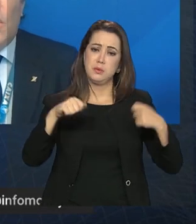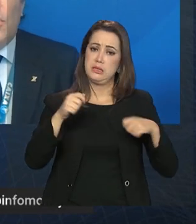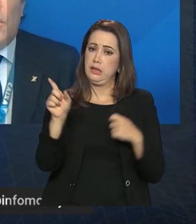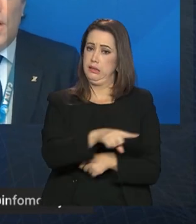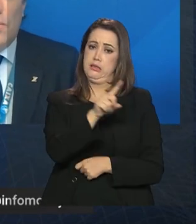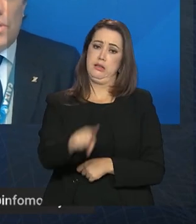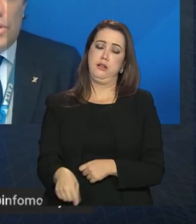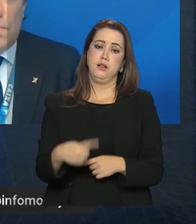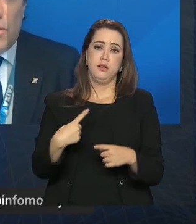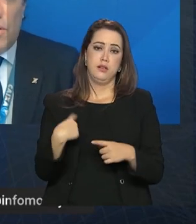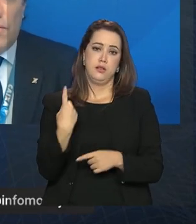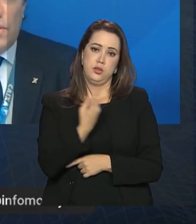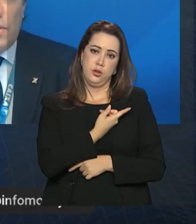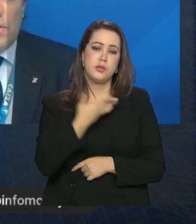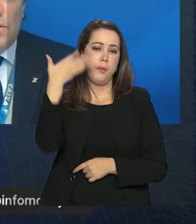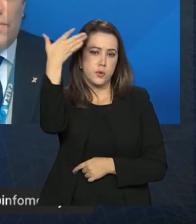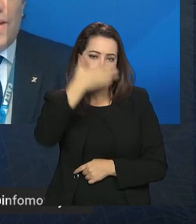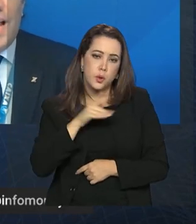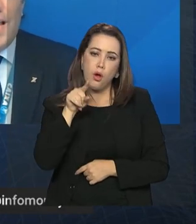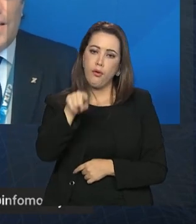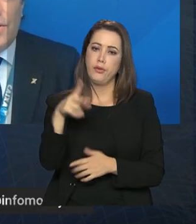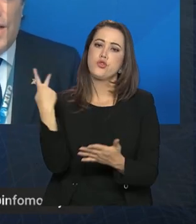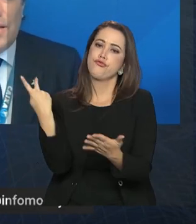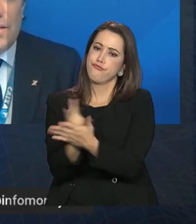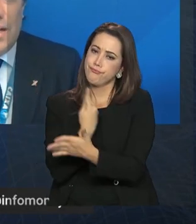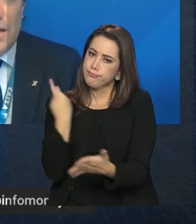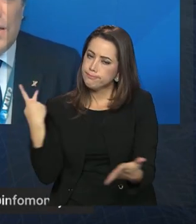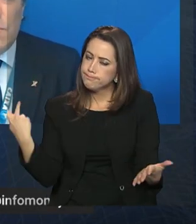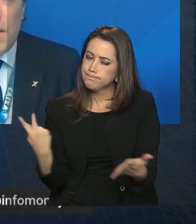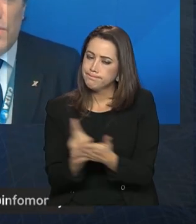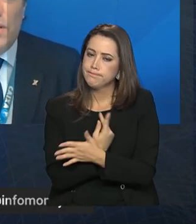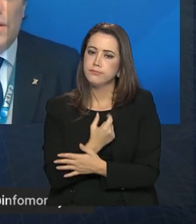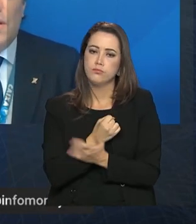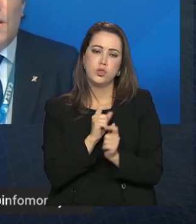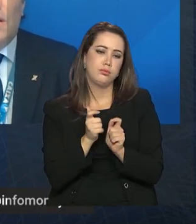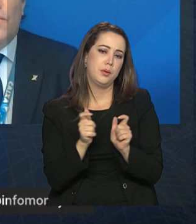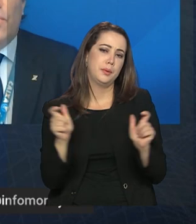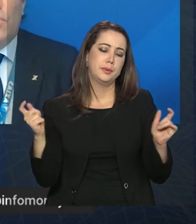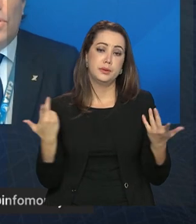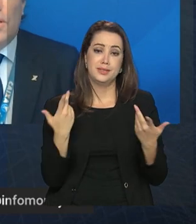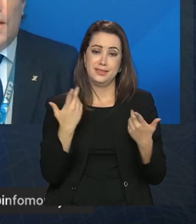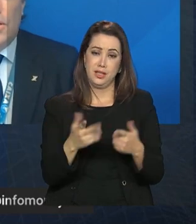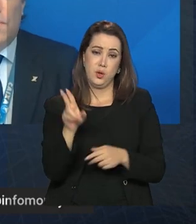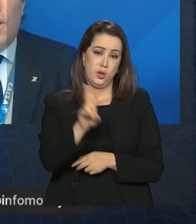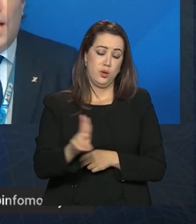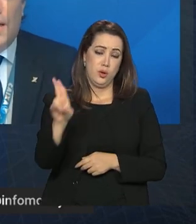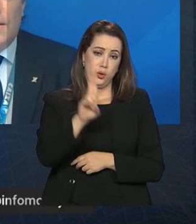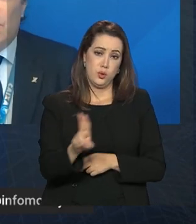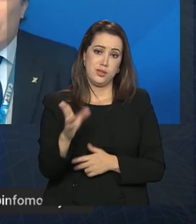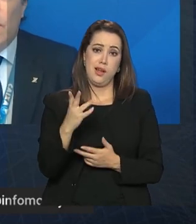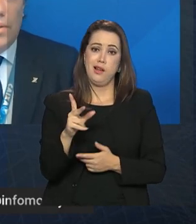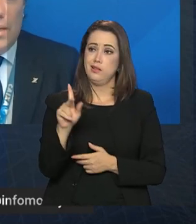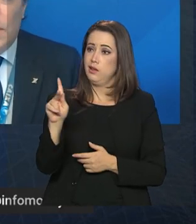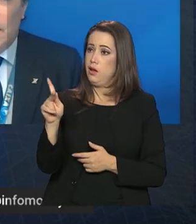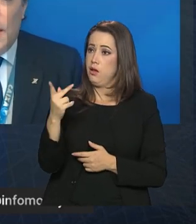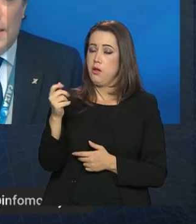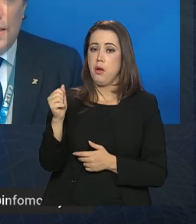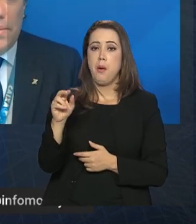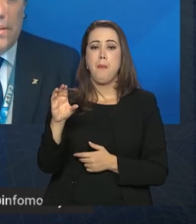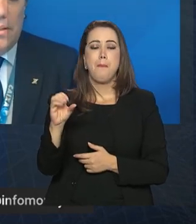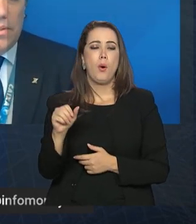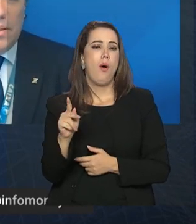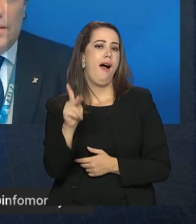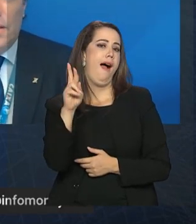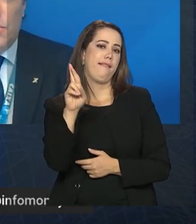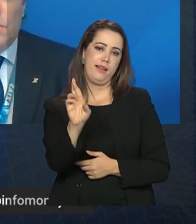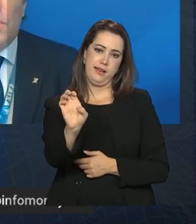Nós temos as provas de várias dessas, da grande maioria, que foram utilizadas por hackers. Eu não vou dar o detalhe aqui,